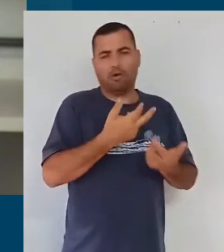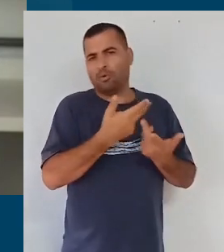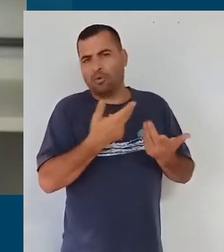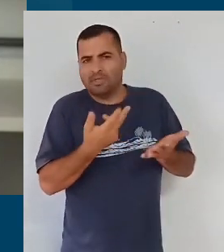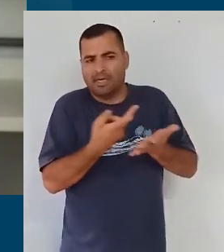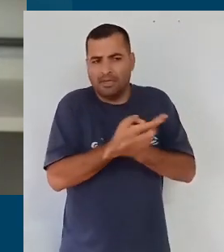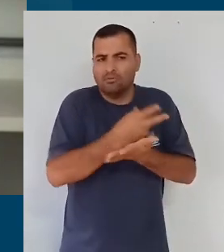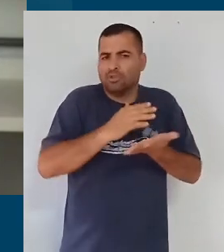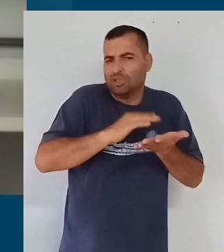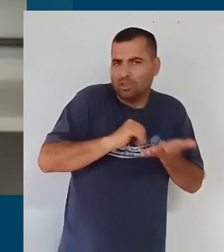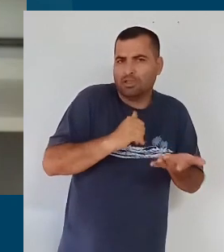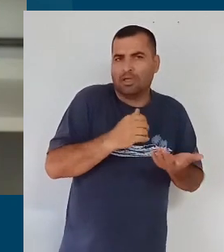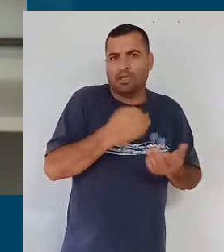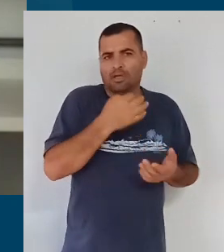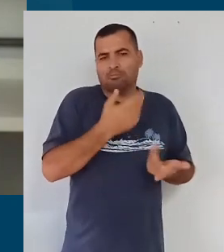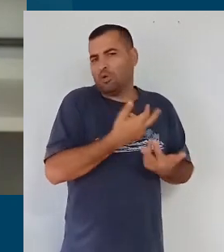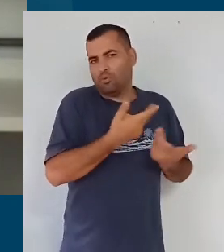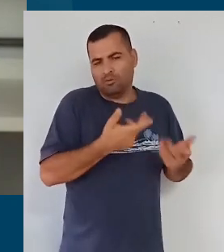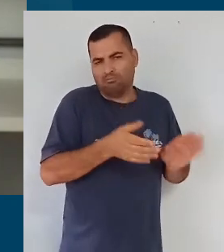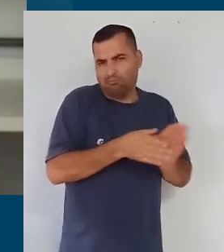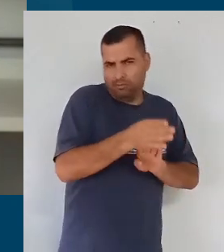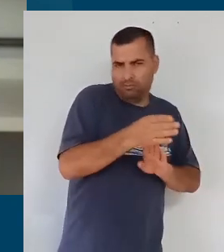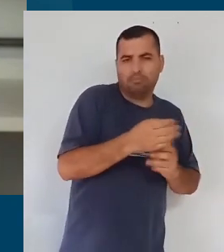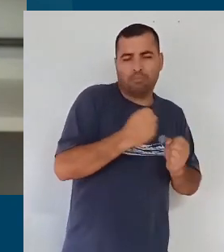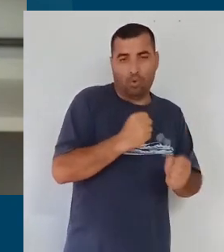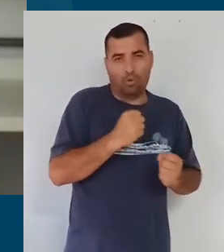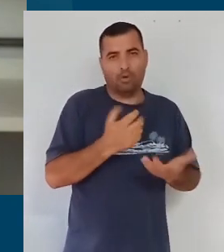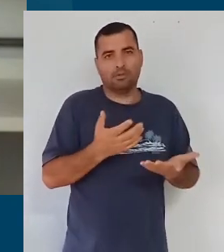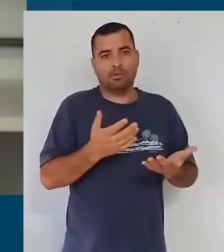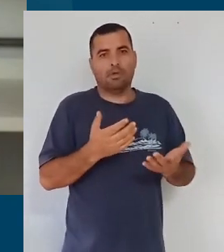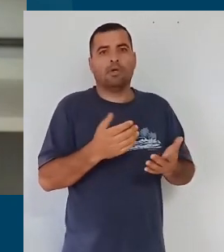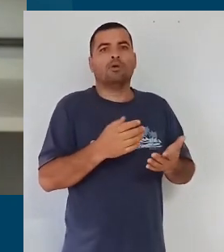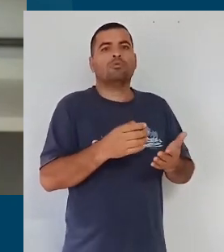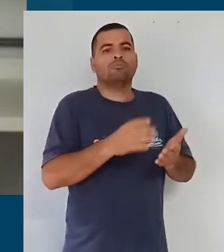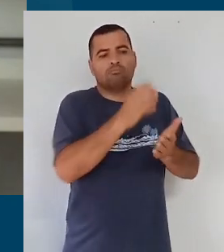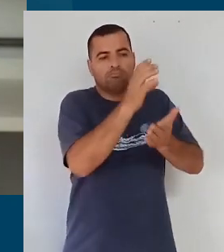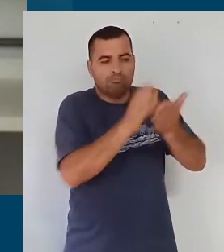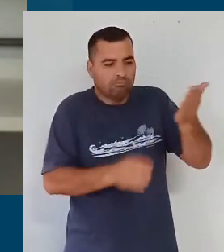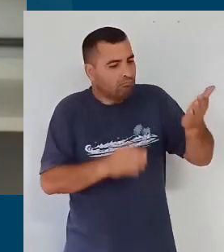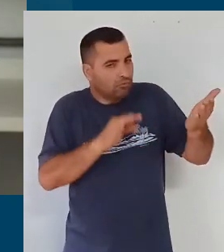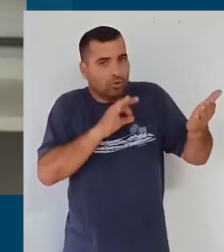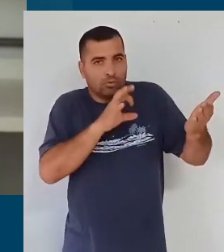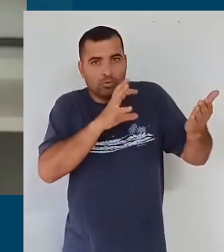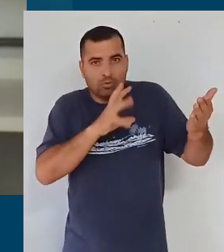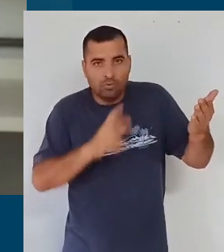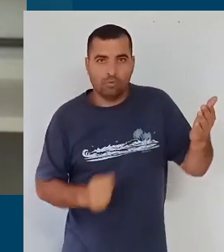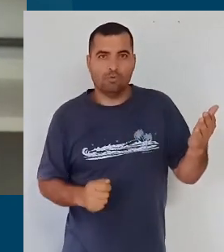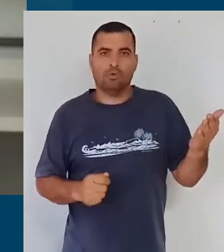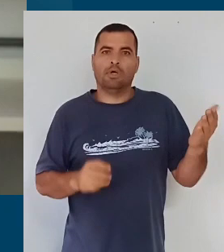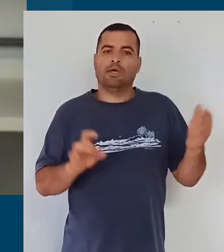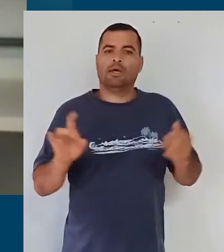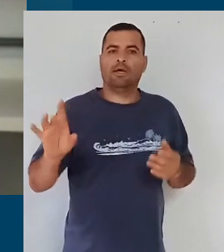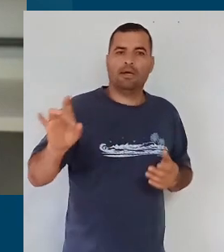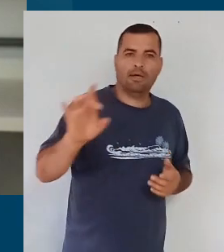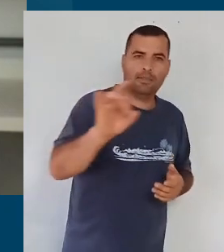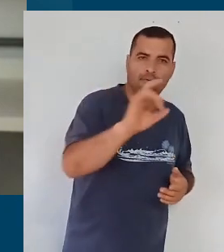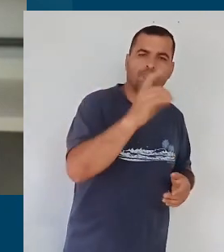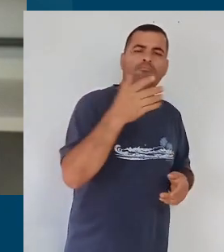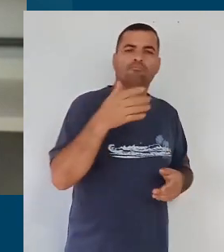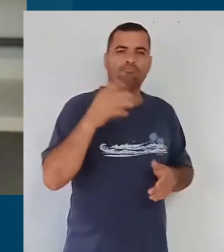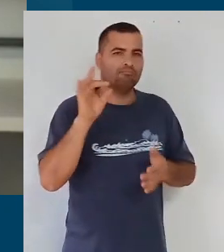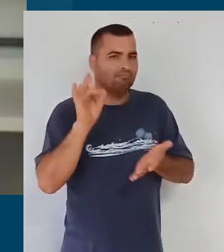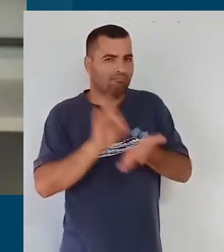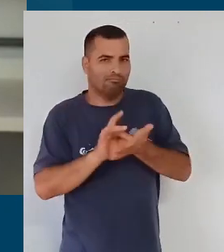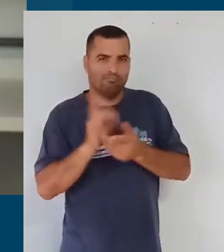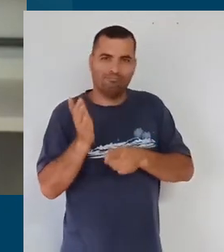houver, para que esse documento curricular possa, sim, aí ter a impressão digital e o DNA de